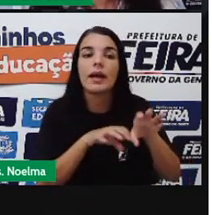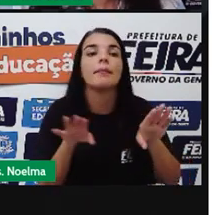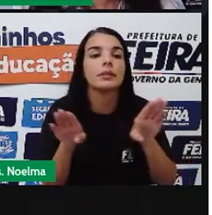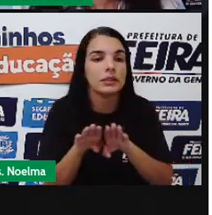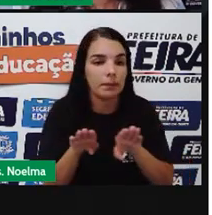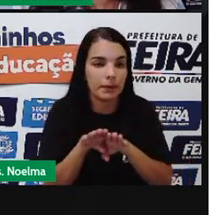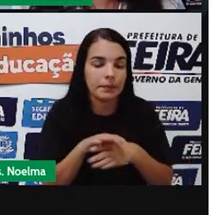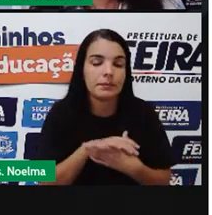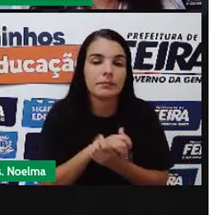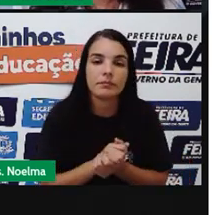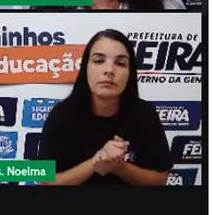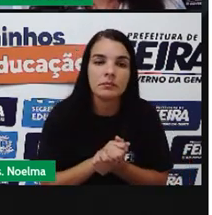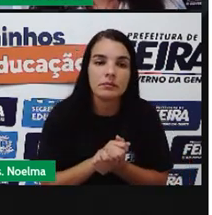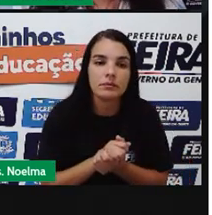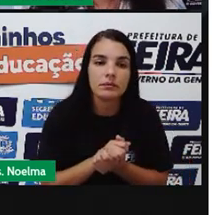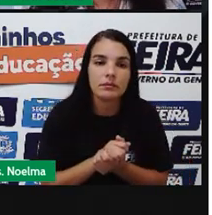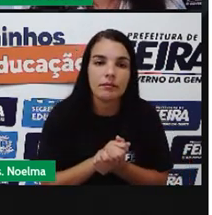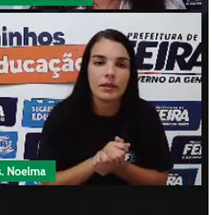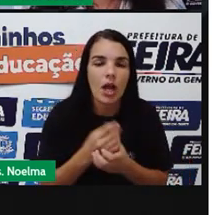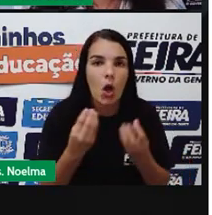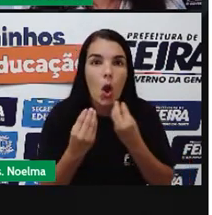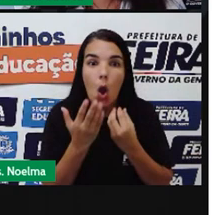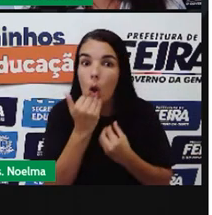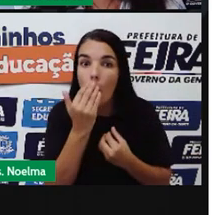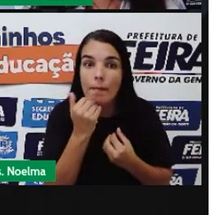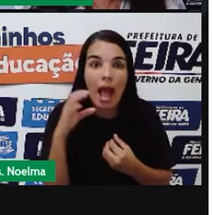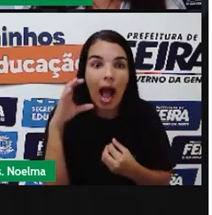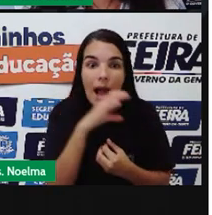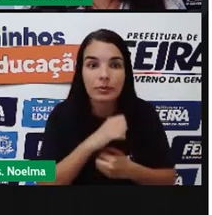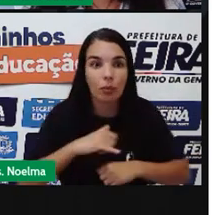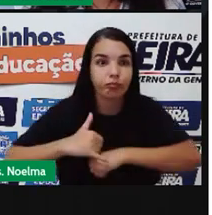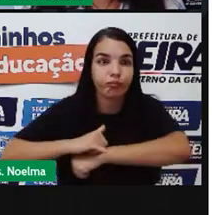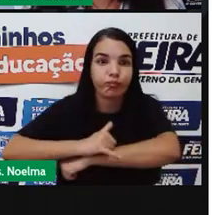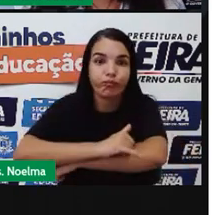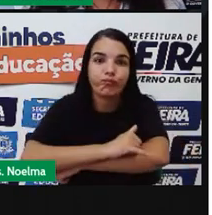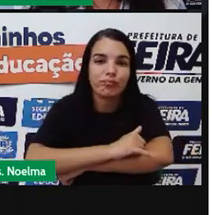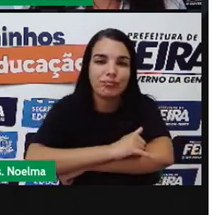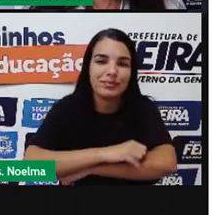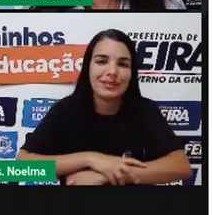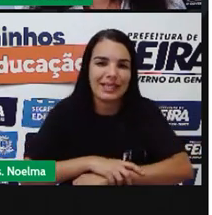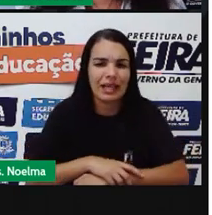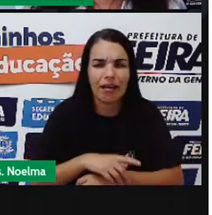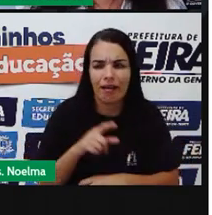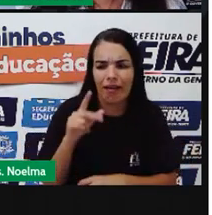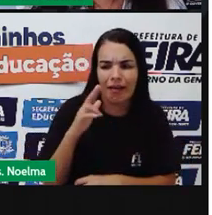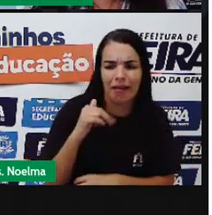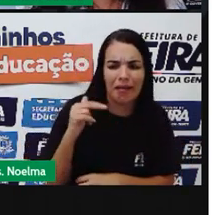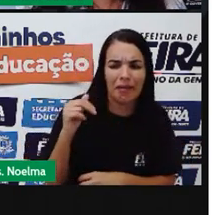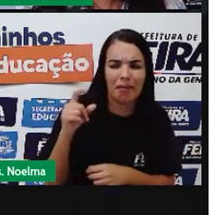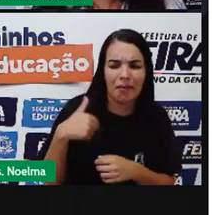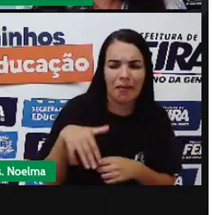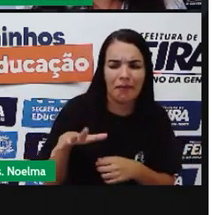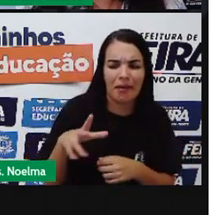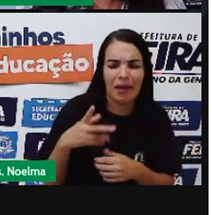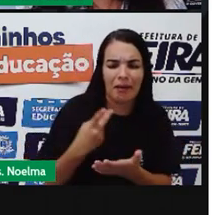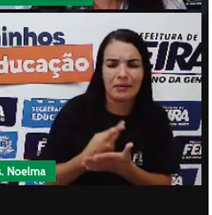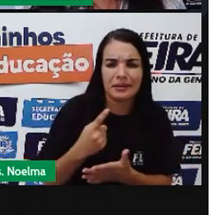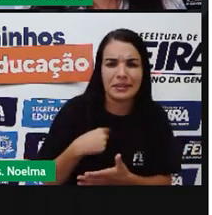De cada uma Delas Como é rápido Engorda Diz estúdio Isso nunca Vai acontecer Com nós